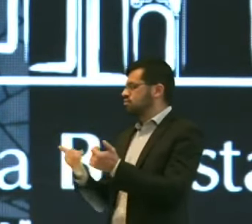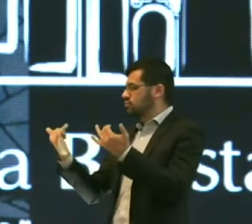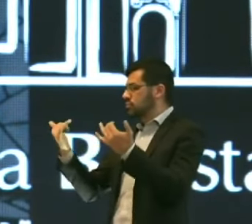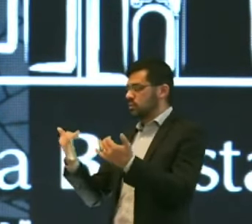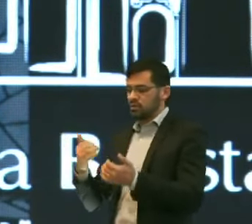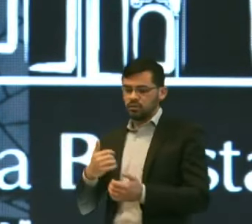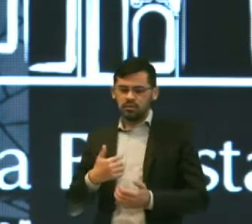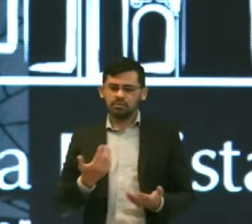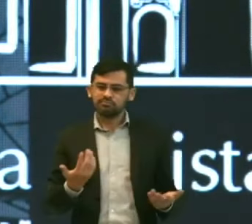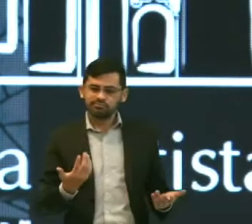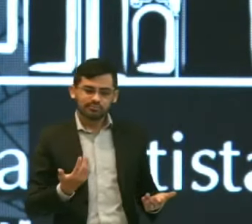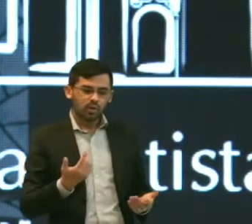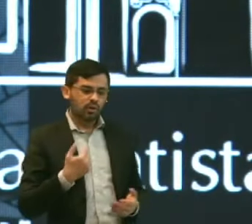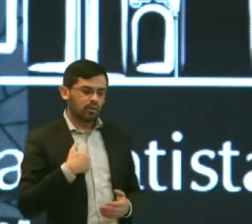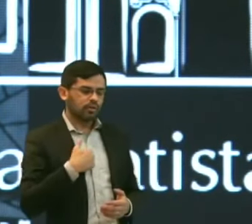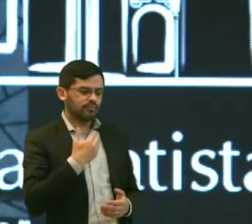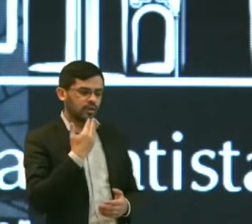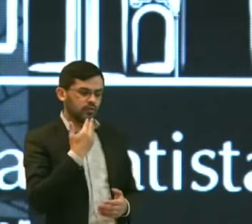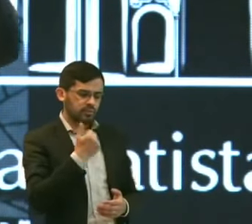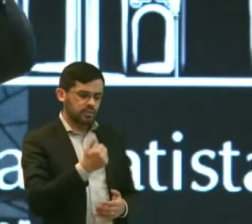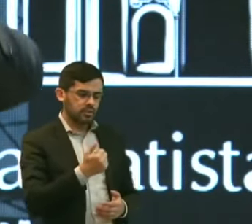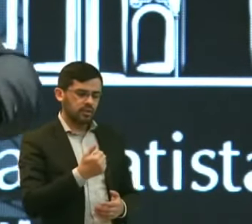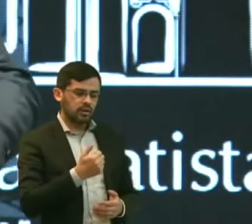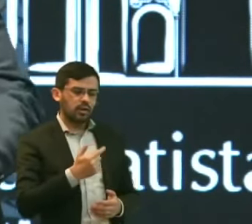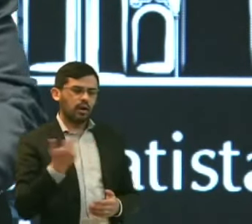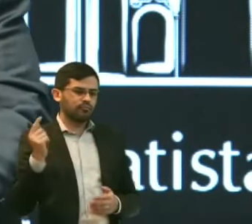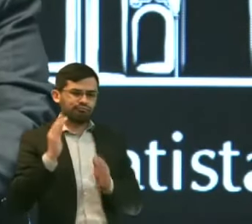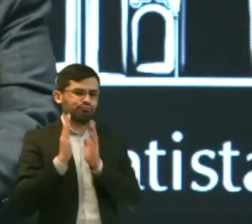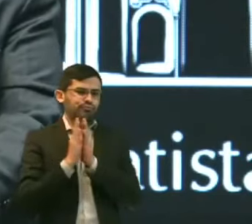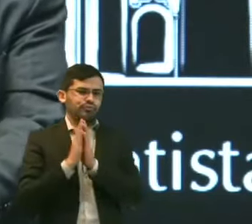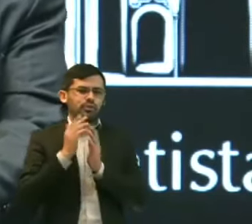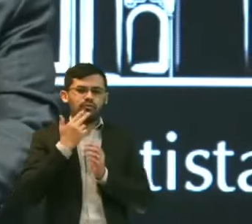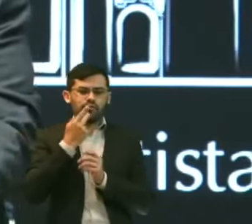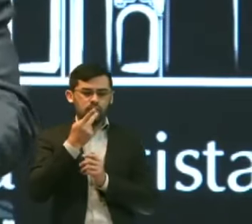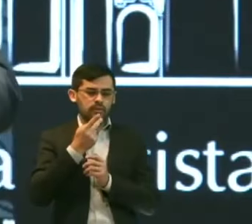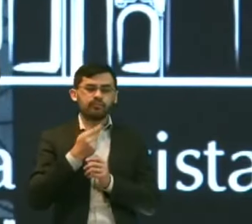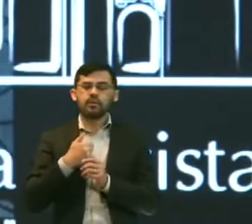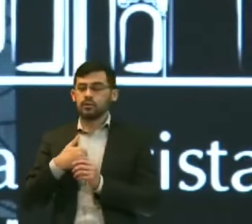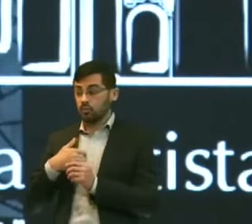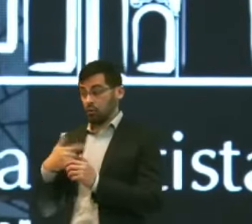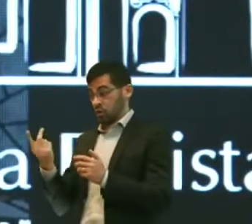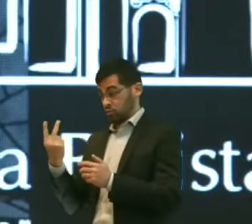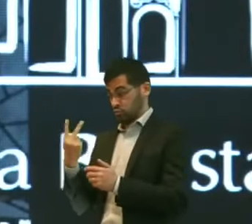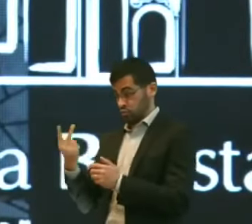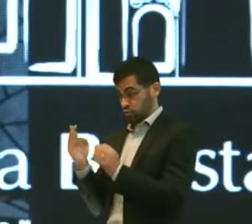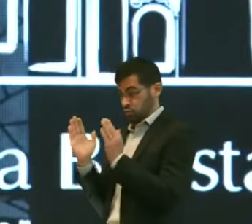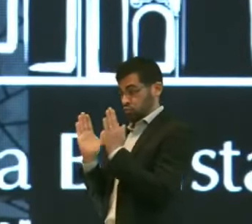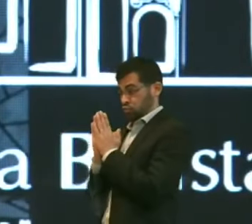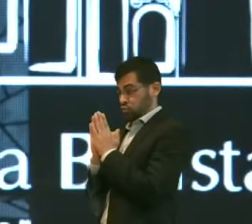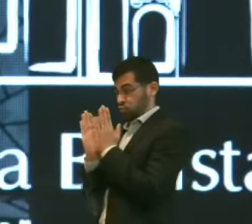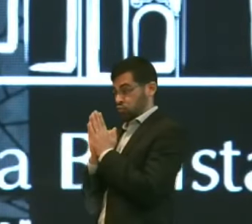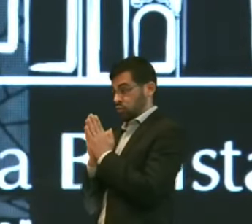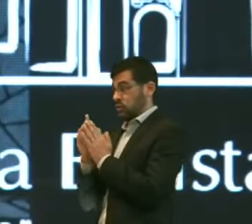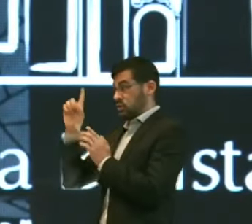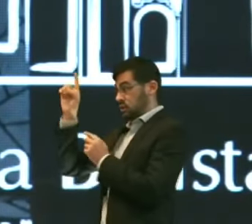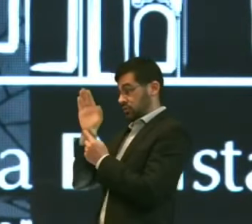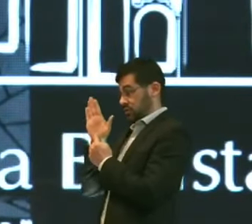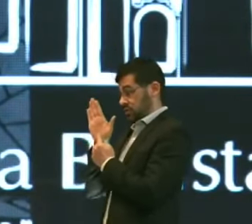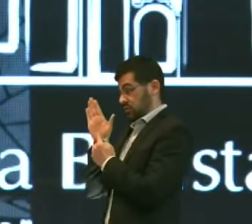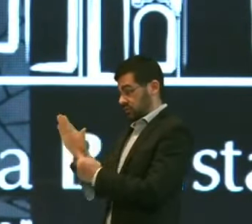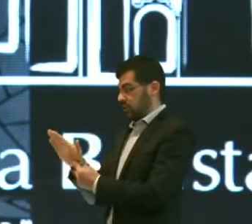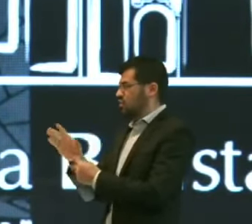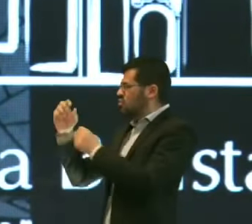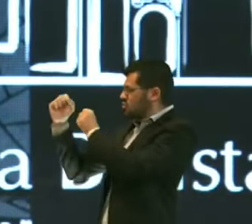Ele falou Olha Eu vou pedir E pediu lá Tal coisa Eu falei Então vamos morar Junto aqui Você vai ver Deus se revelar No